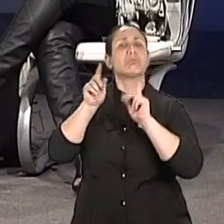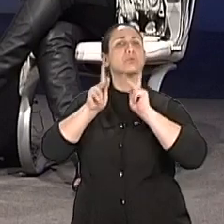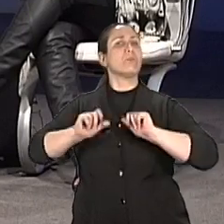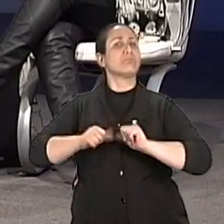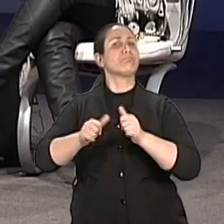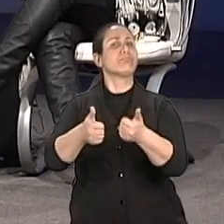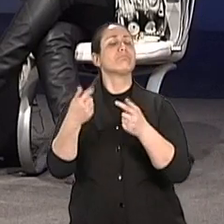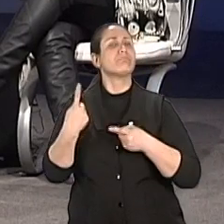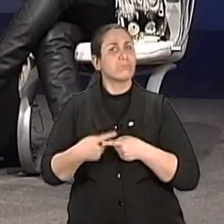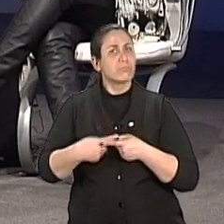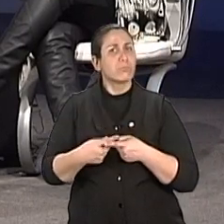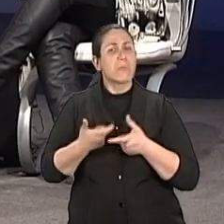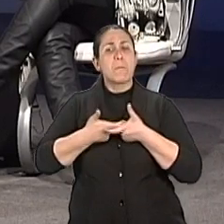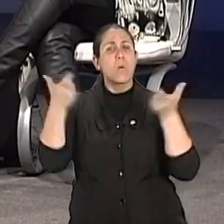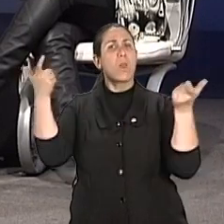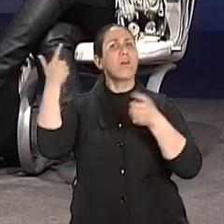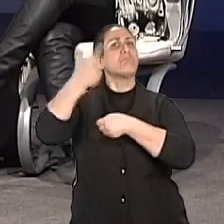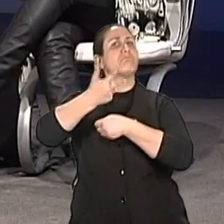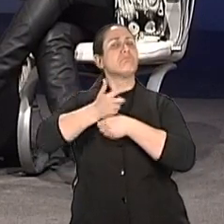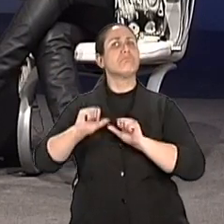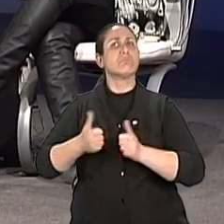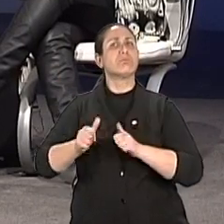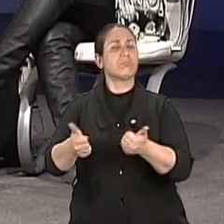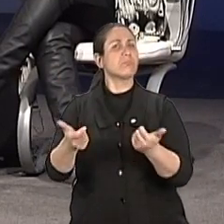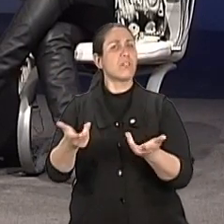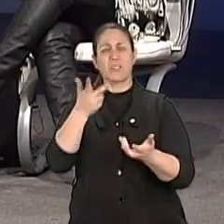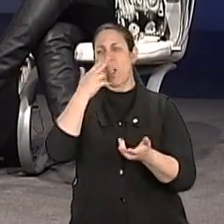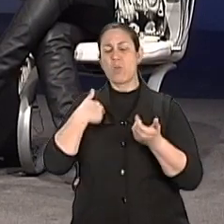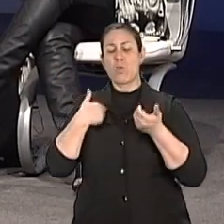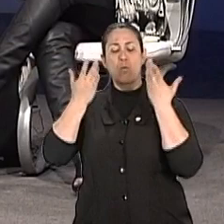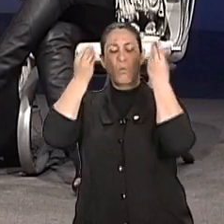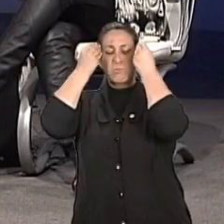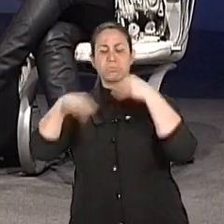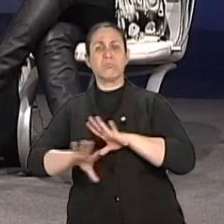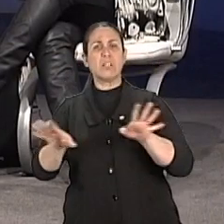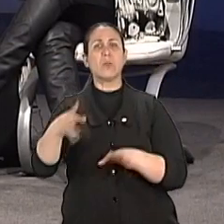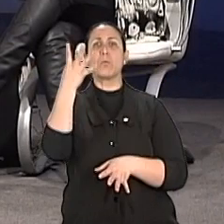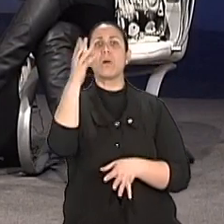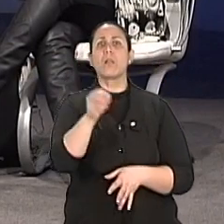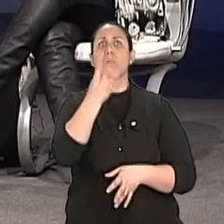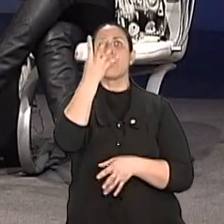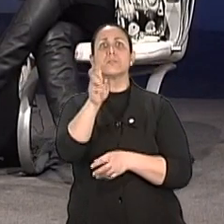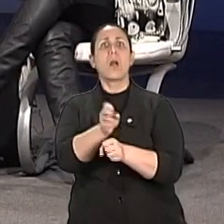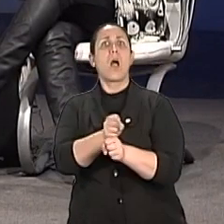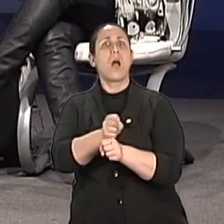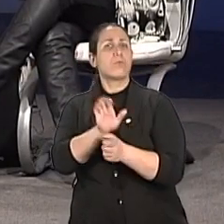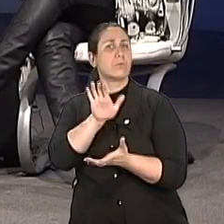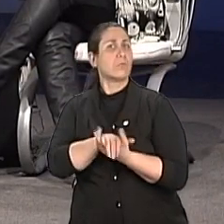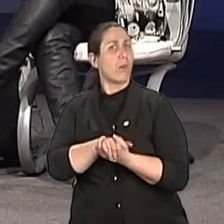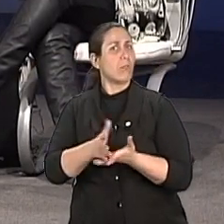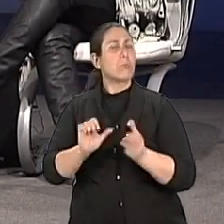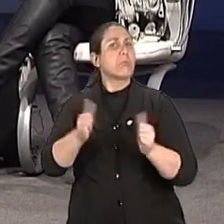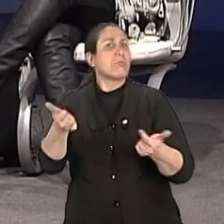Mas o que que leva os idosos nessa faixa etária a dizer, agora eu não quero mais, com 40 anos, 45 de casado, às vezes mais.